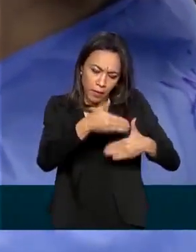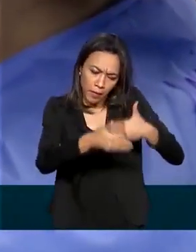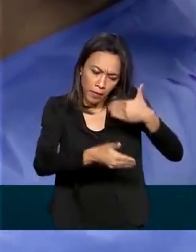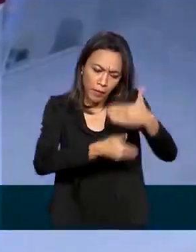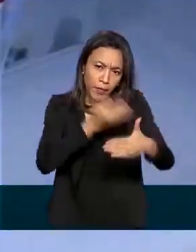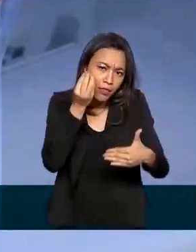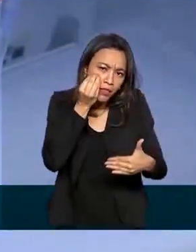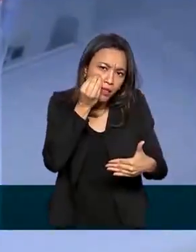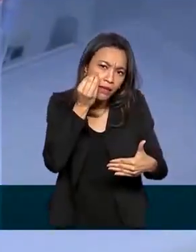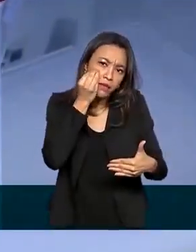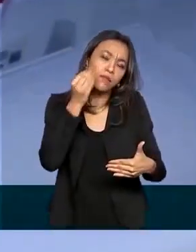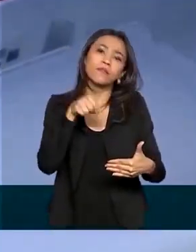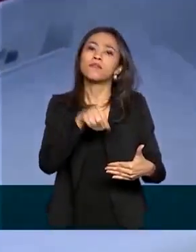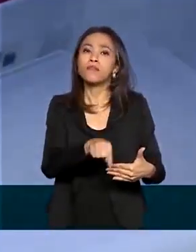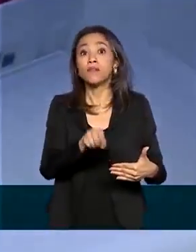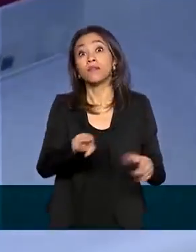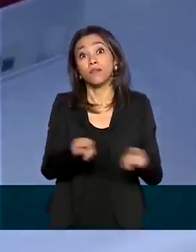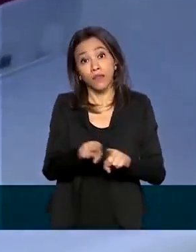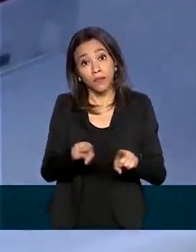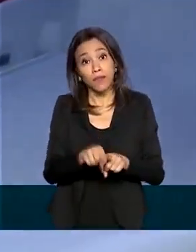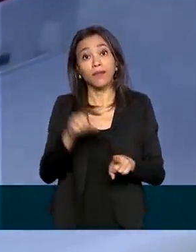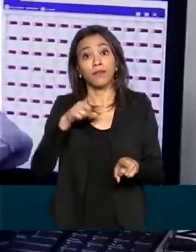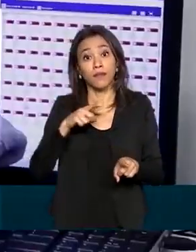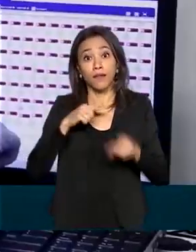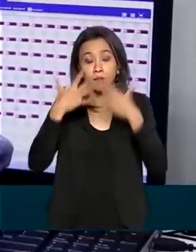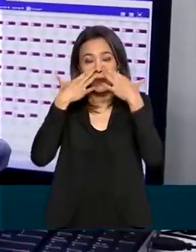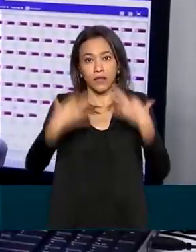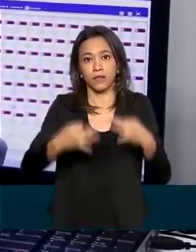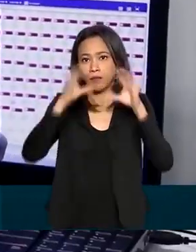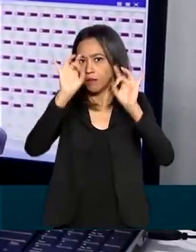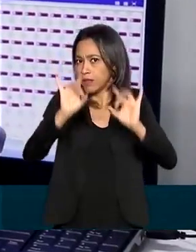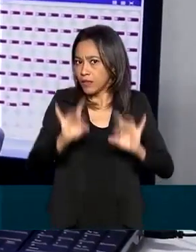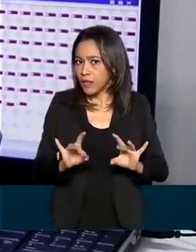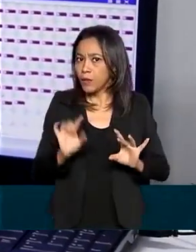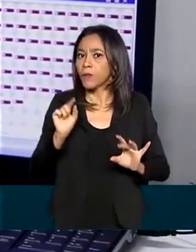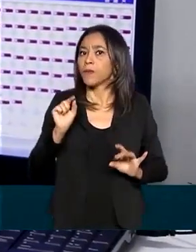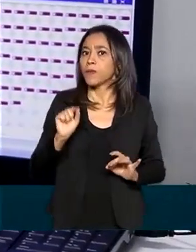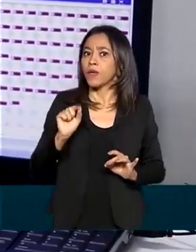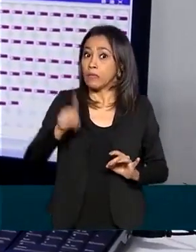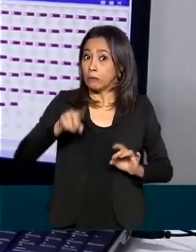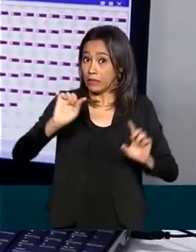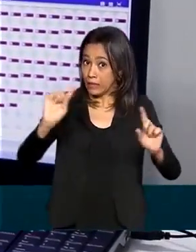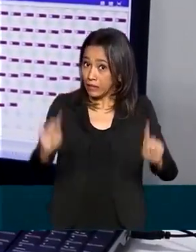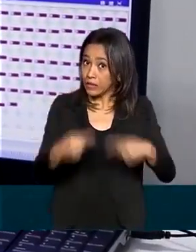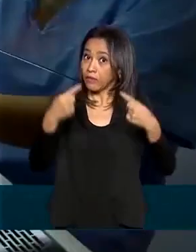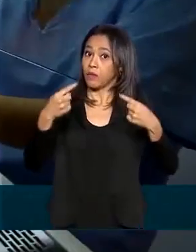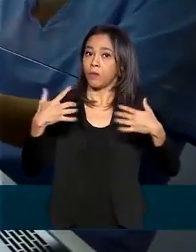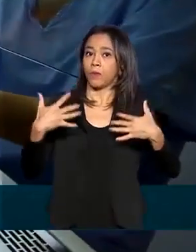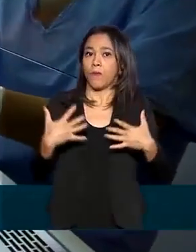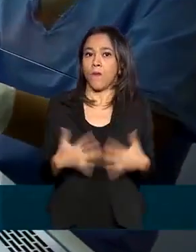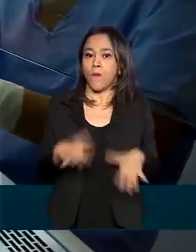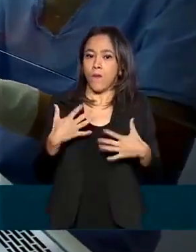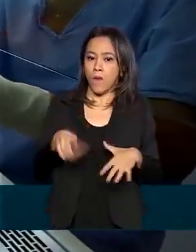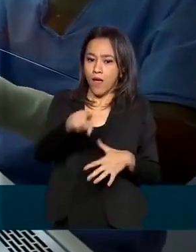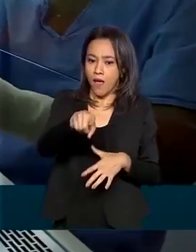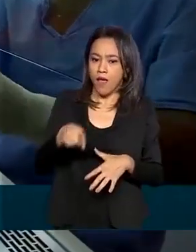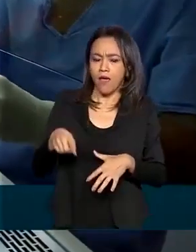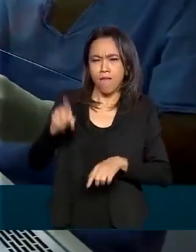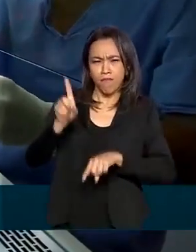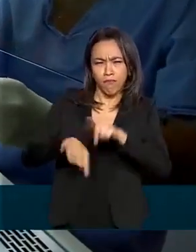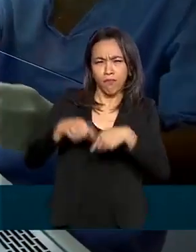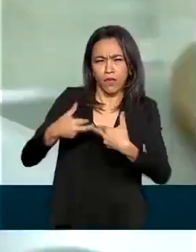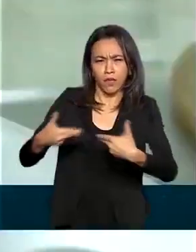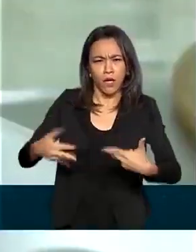testes de diagnóstico também ganham atenção especial. E o desafio é desenvolver equipamentos e